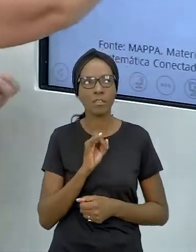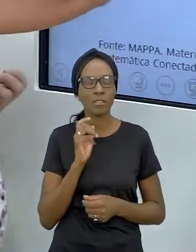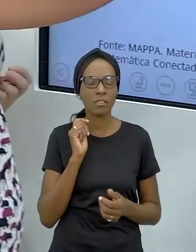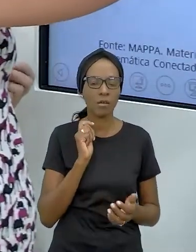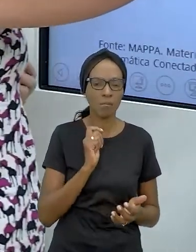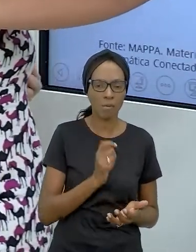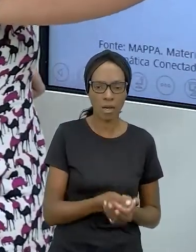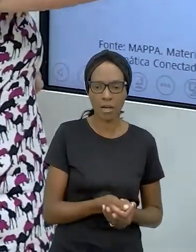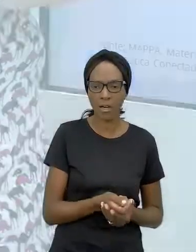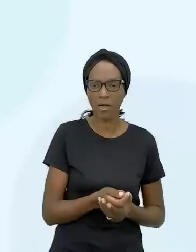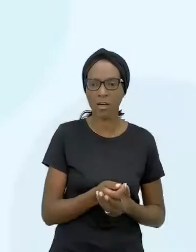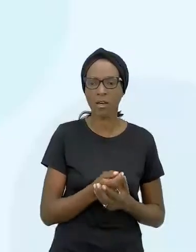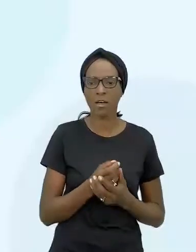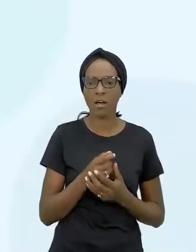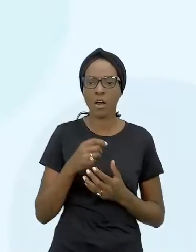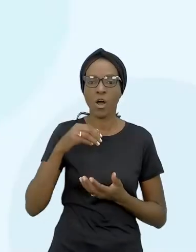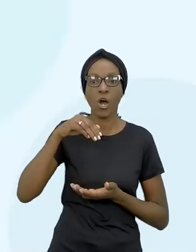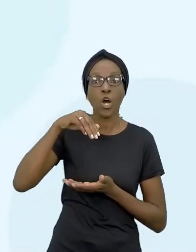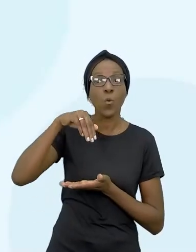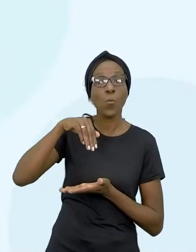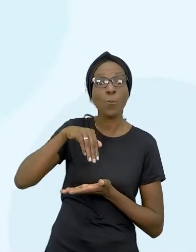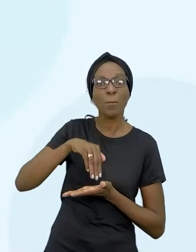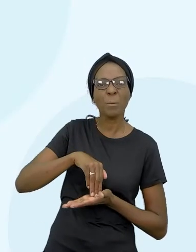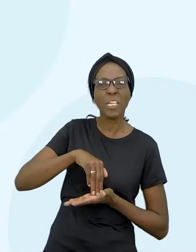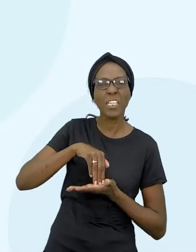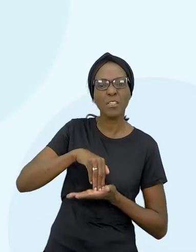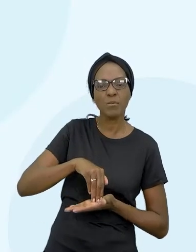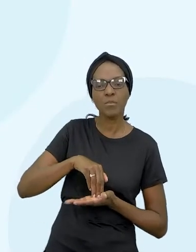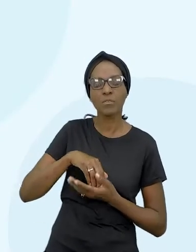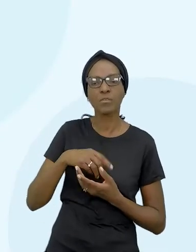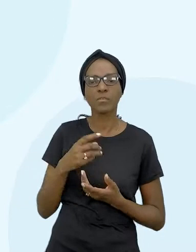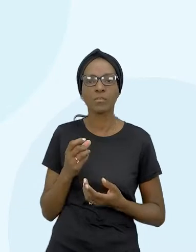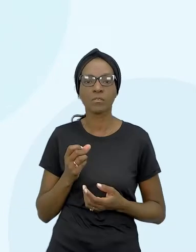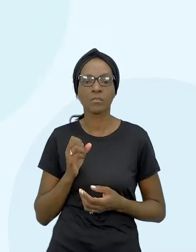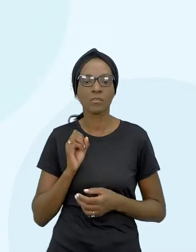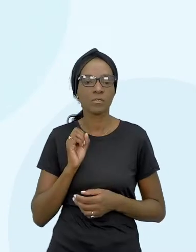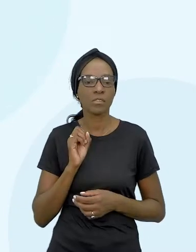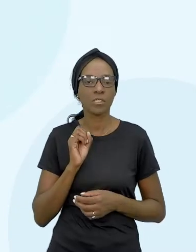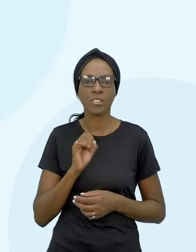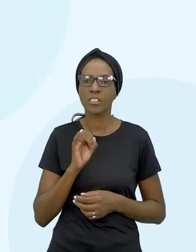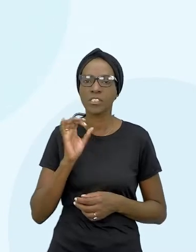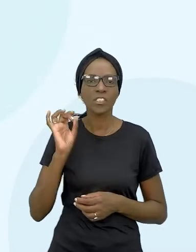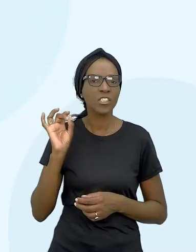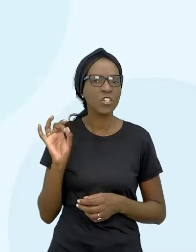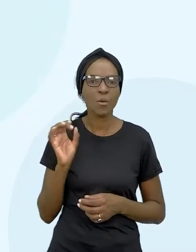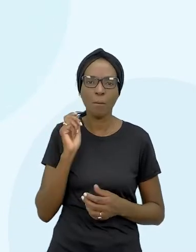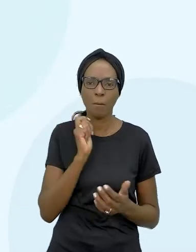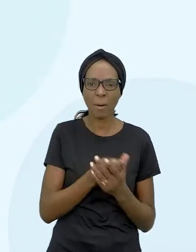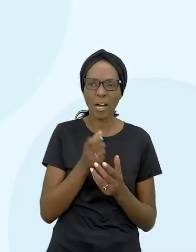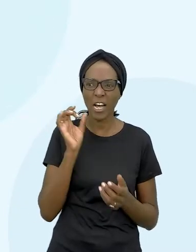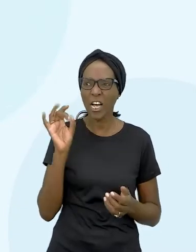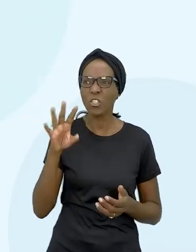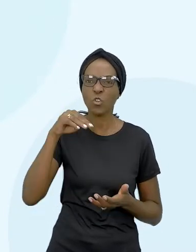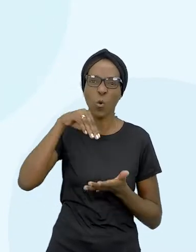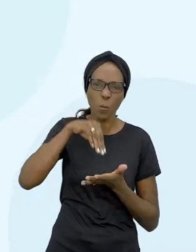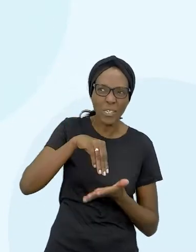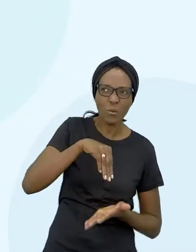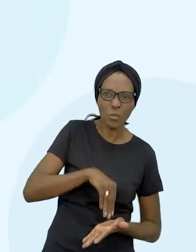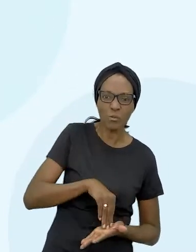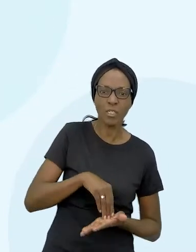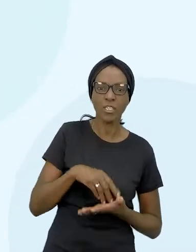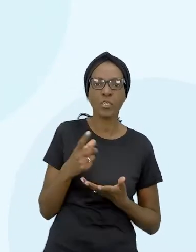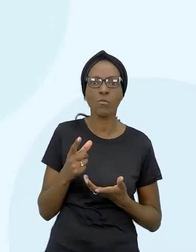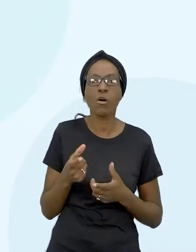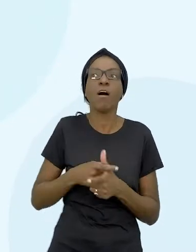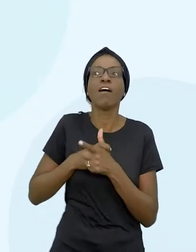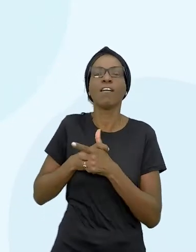se a gente for pagando o mínimo, esse é do mês subsequente, se a gente pagar o mínimo do mínimo, e o mínimo do mínimo, quanto que essa dívida vai